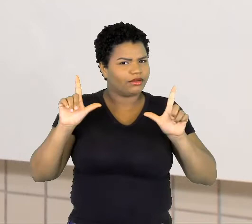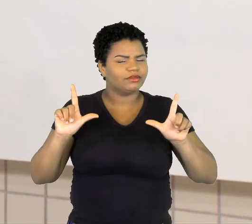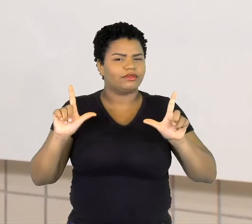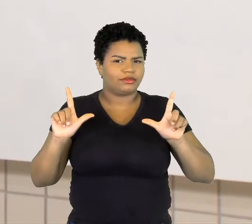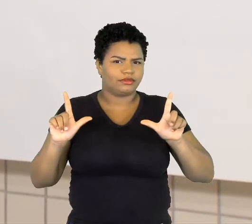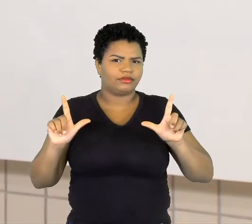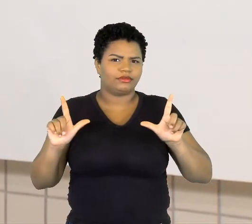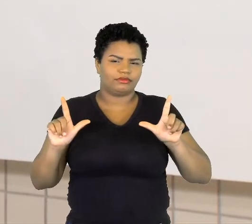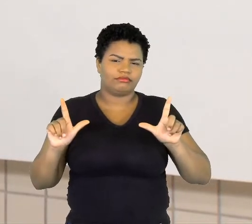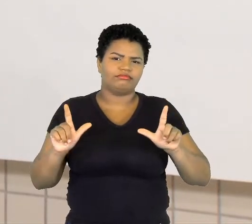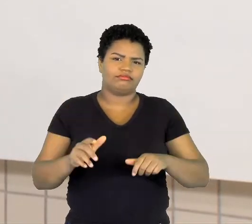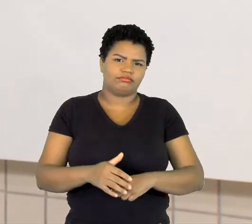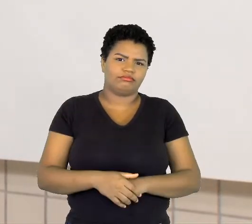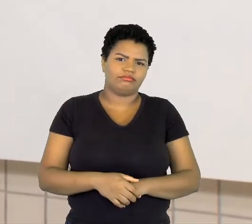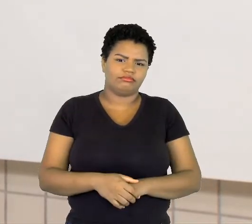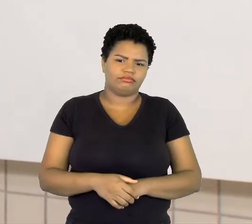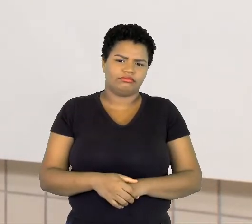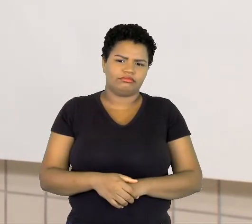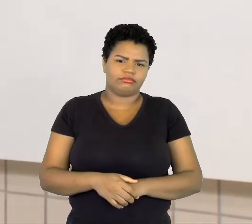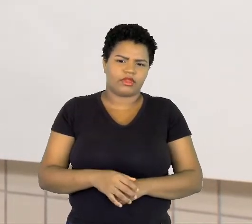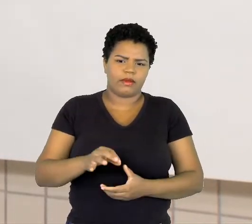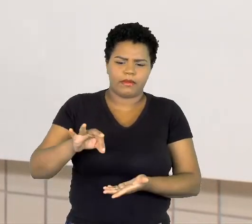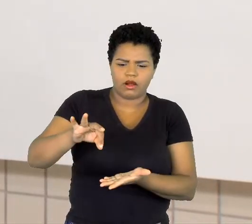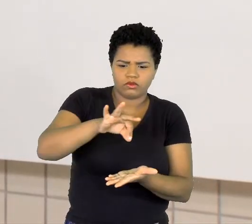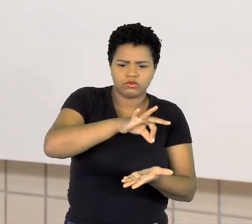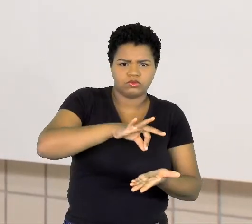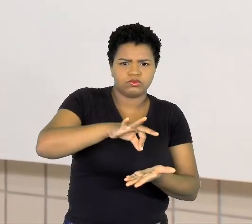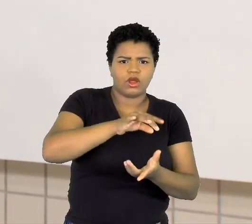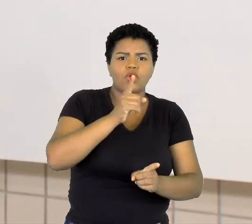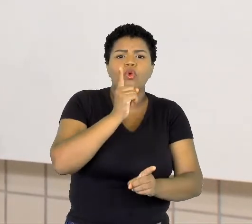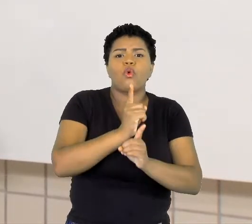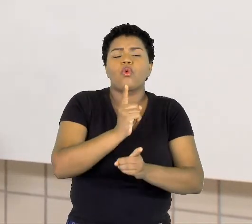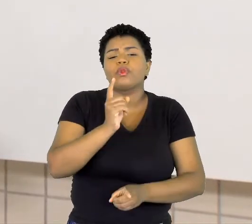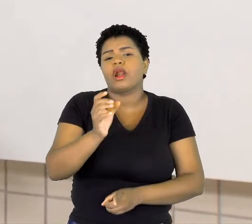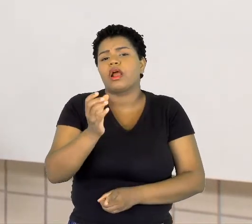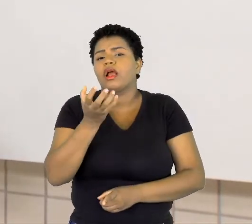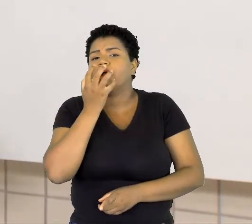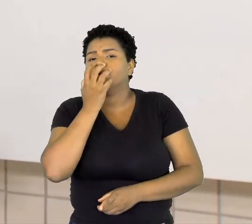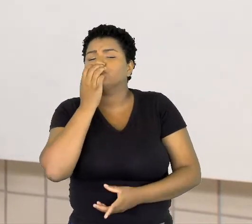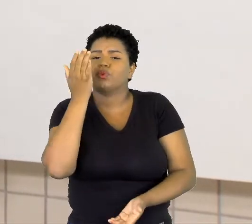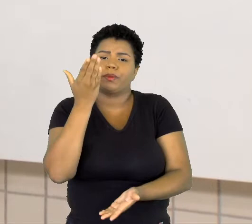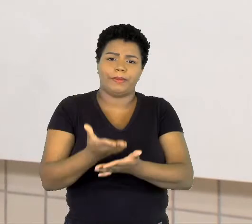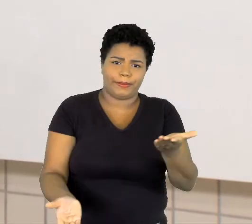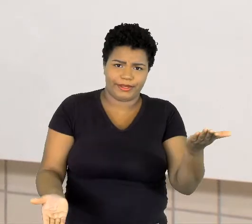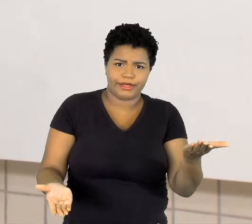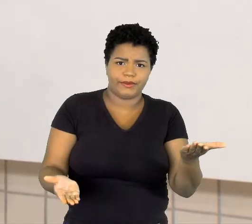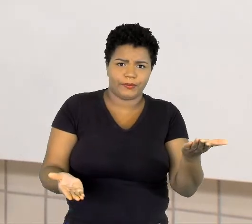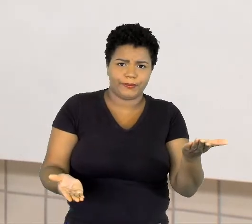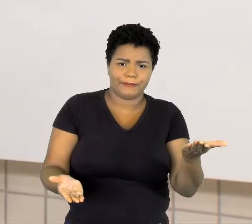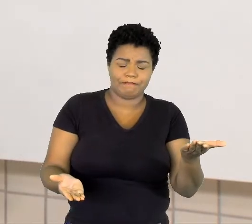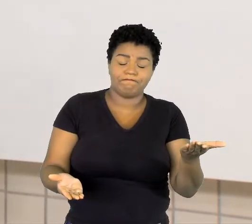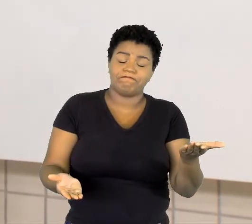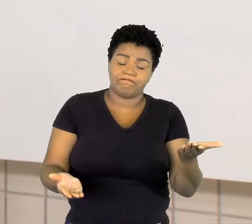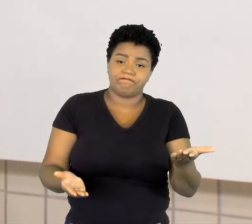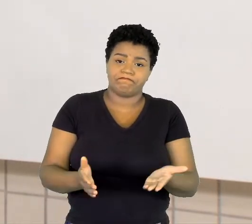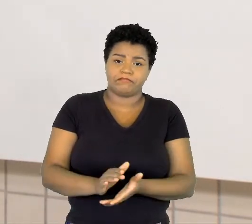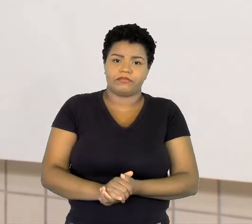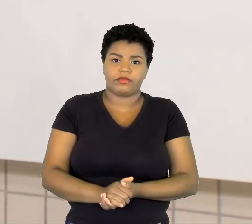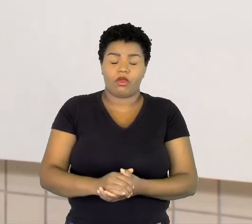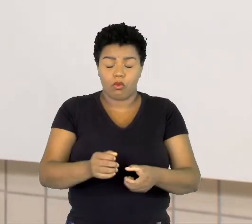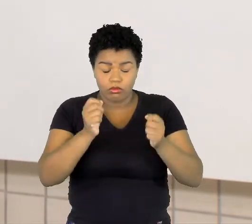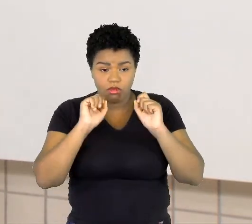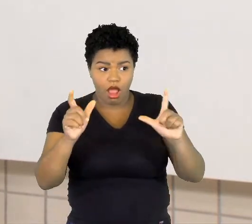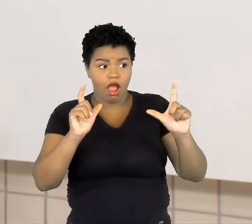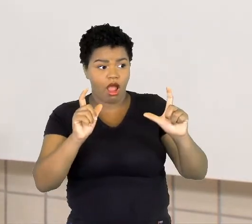localizar um cachorrinho perdido? O tanto que chama a atenção, a imagem, as letras, a palavra,